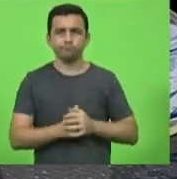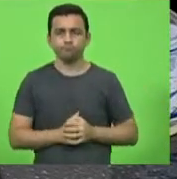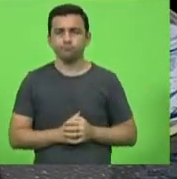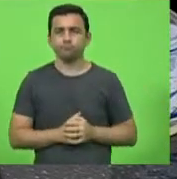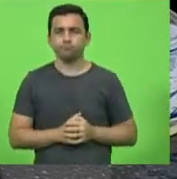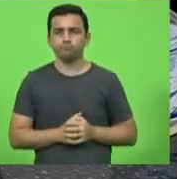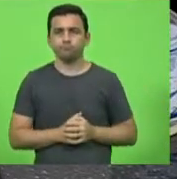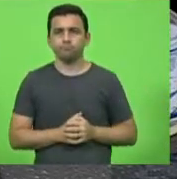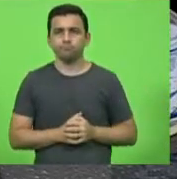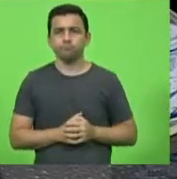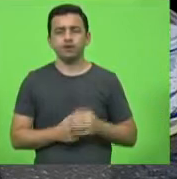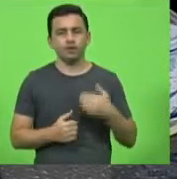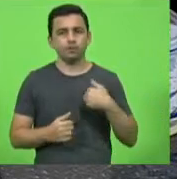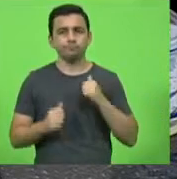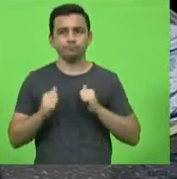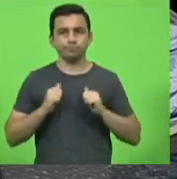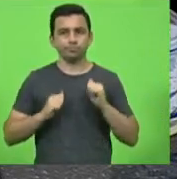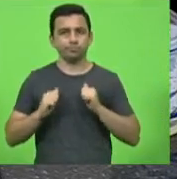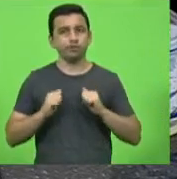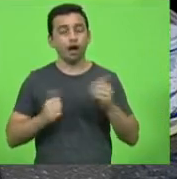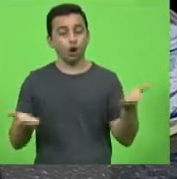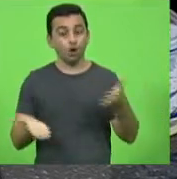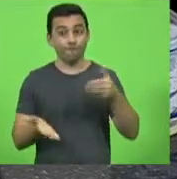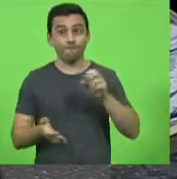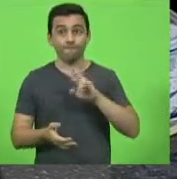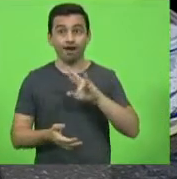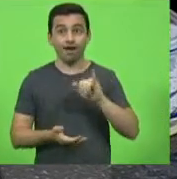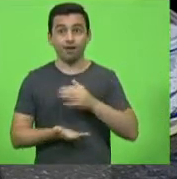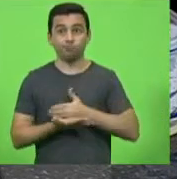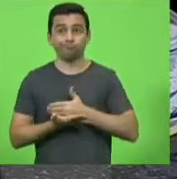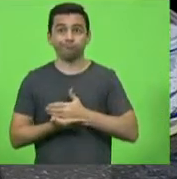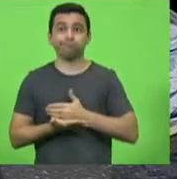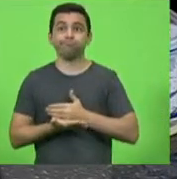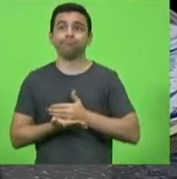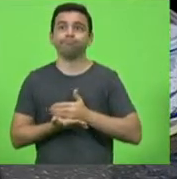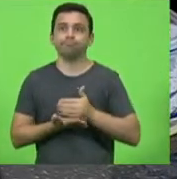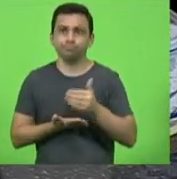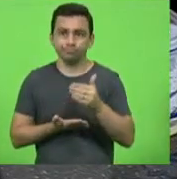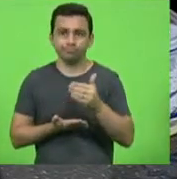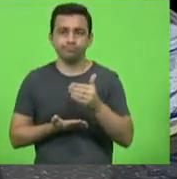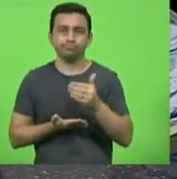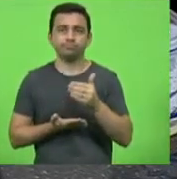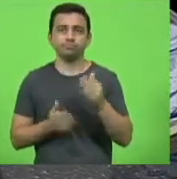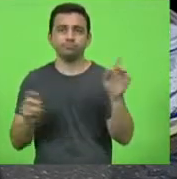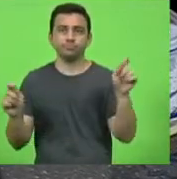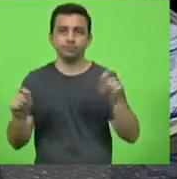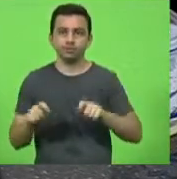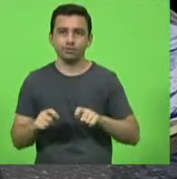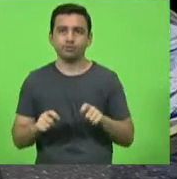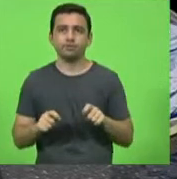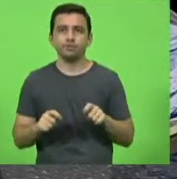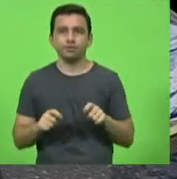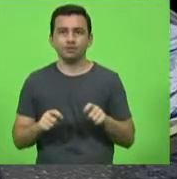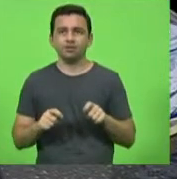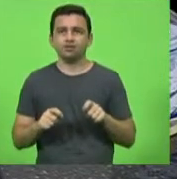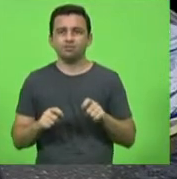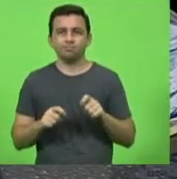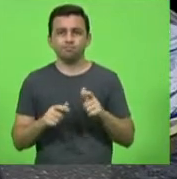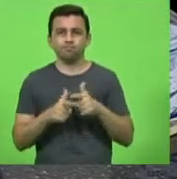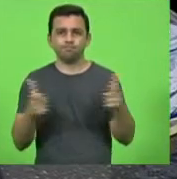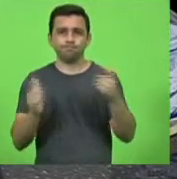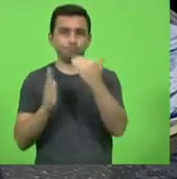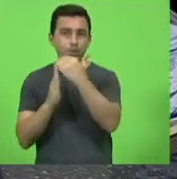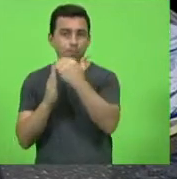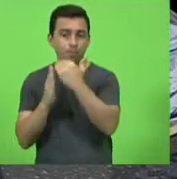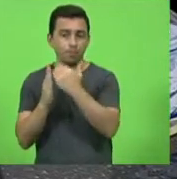tenha sido o start o pontapé é de um amplo programa de